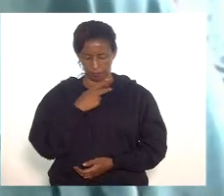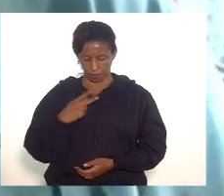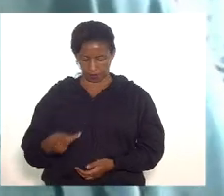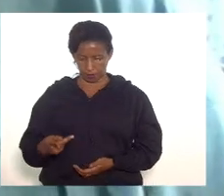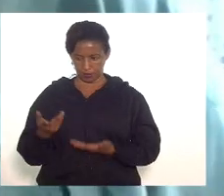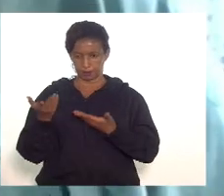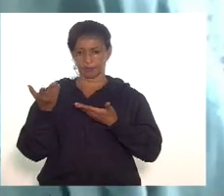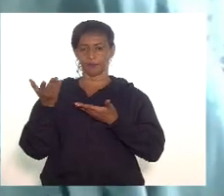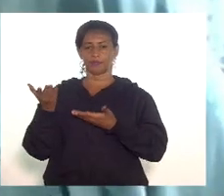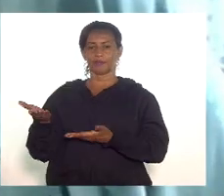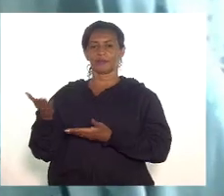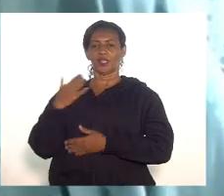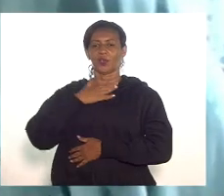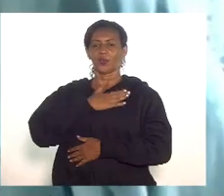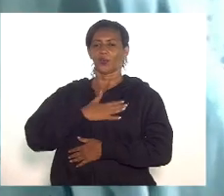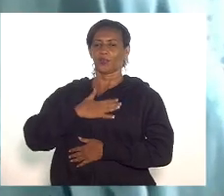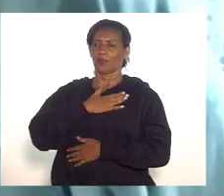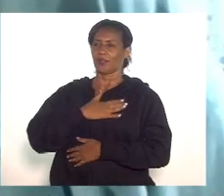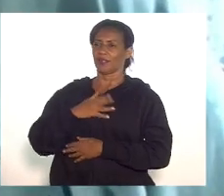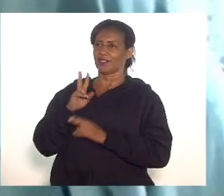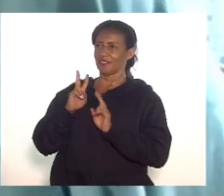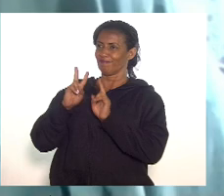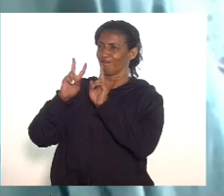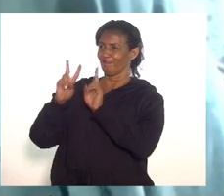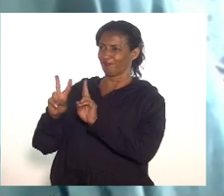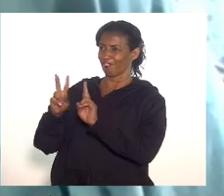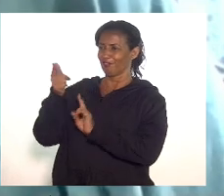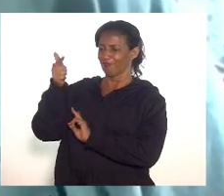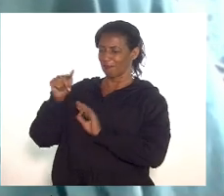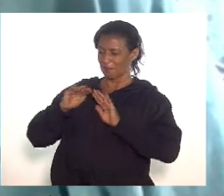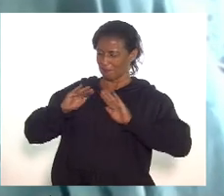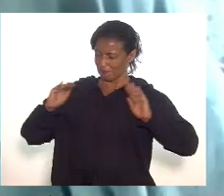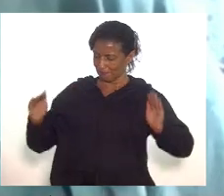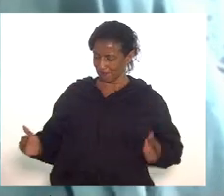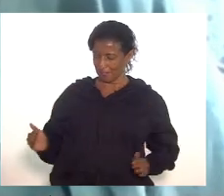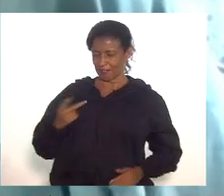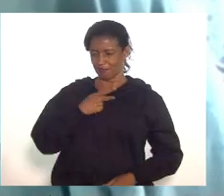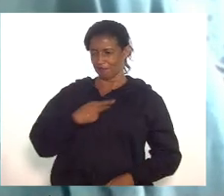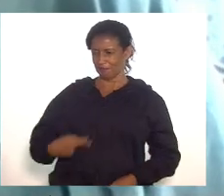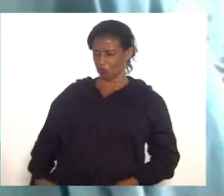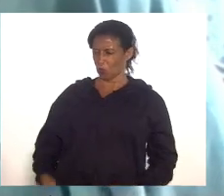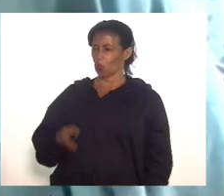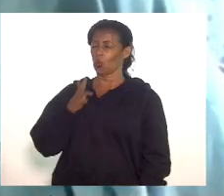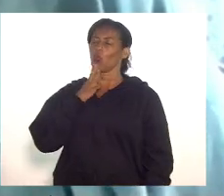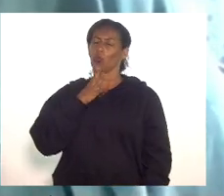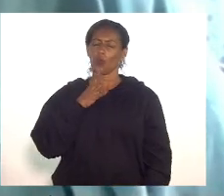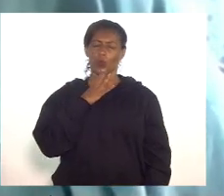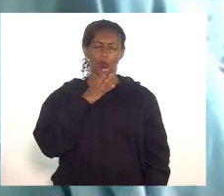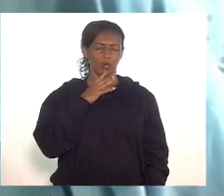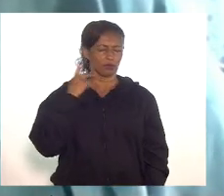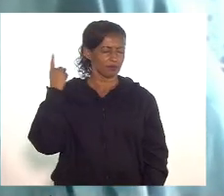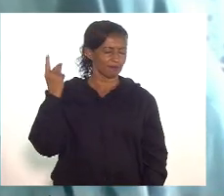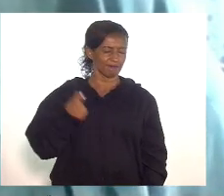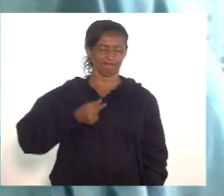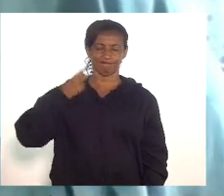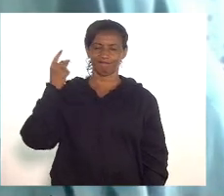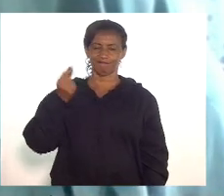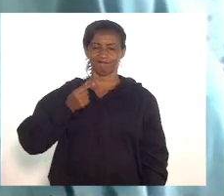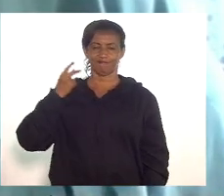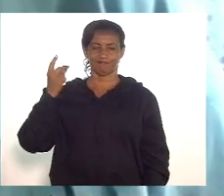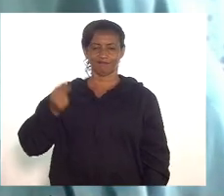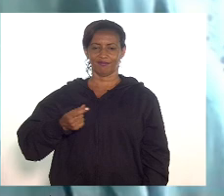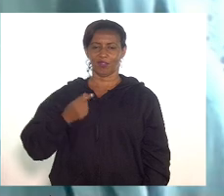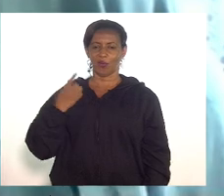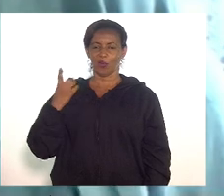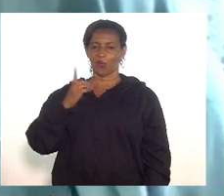Rocha, um prazer vê-la aí presidindo nossos trabalhos. Conheço vossa excelência há tanto tempo como